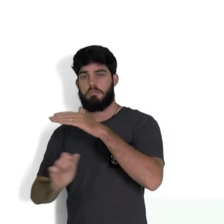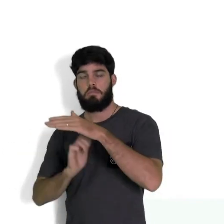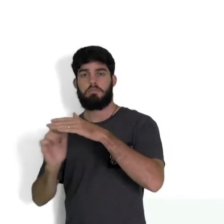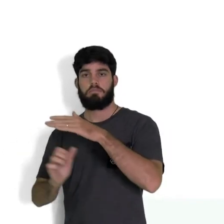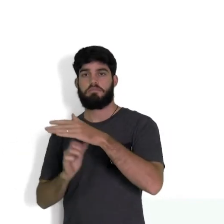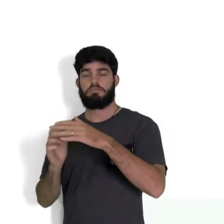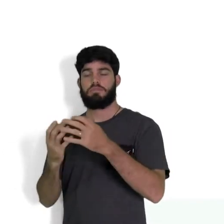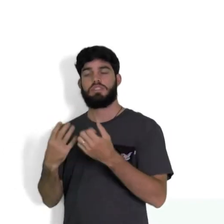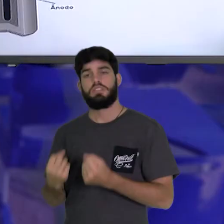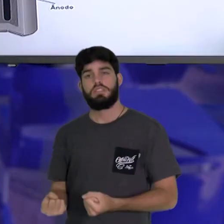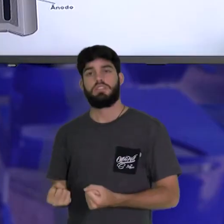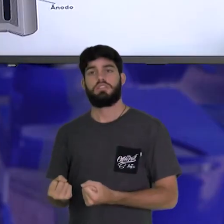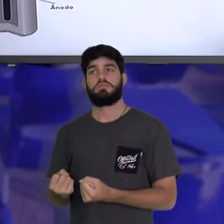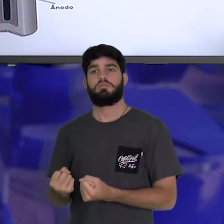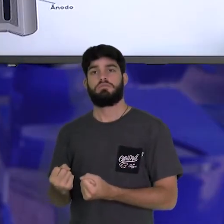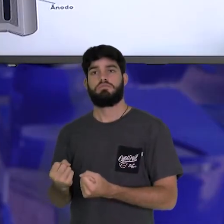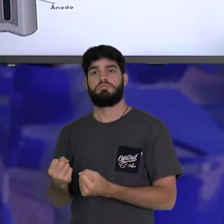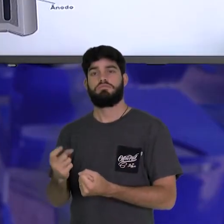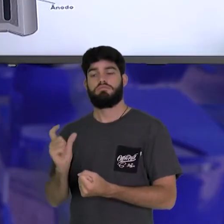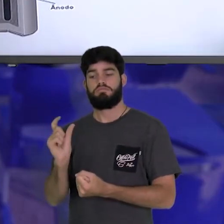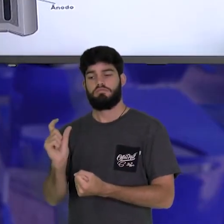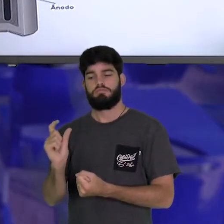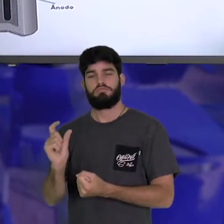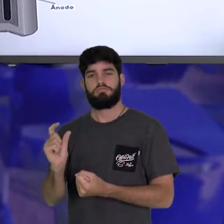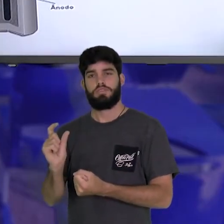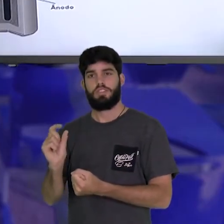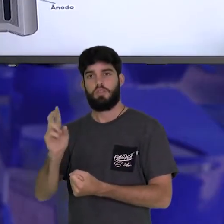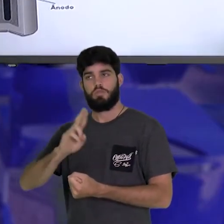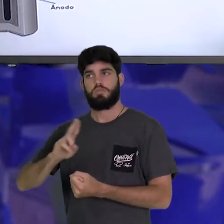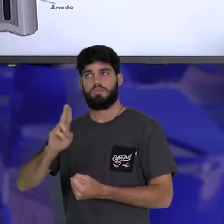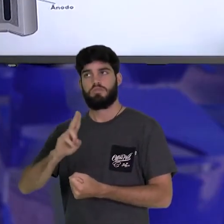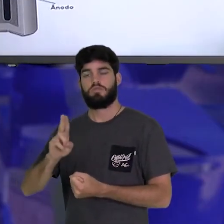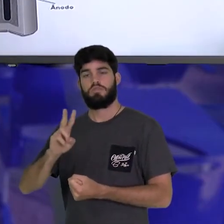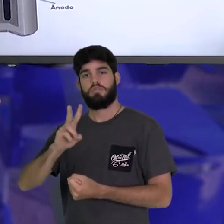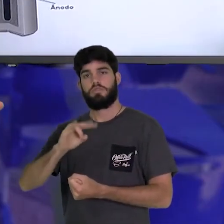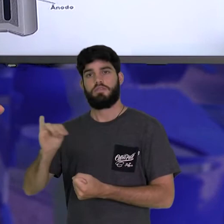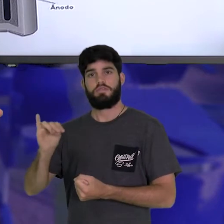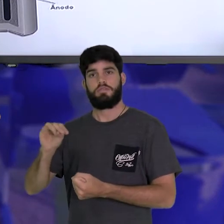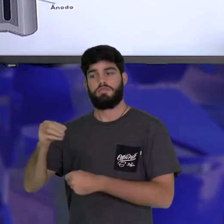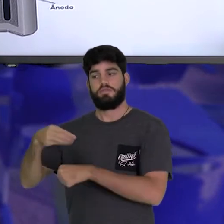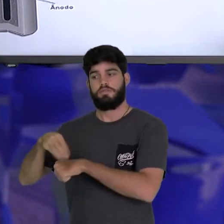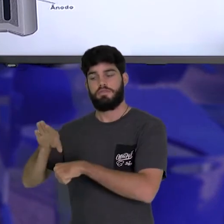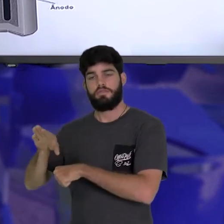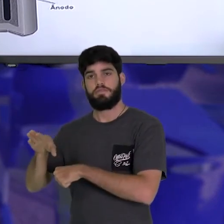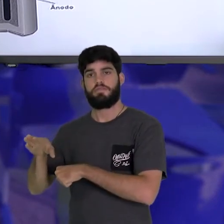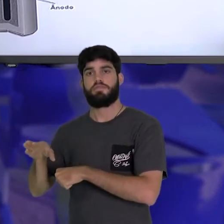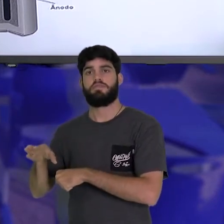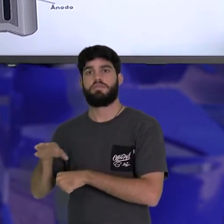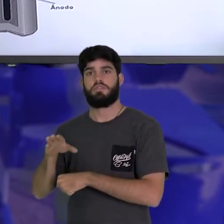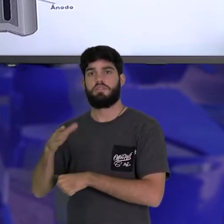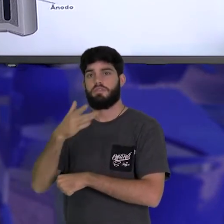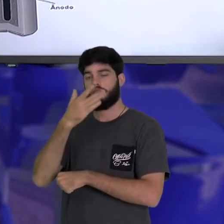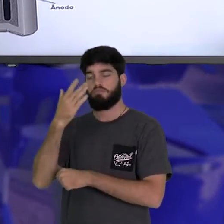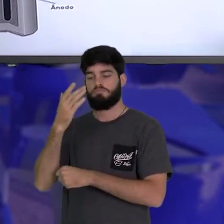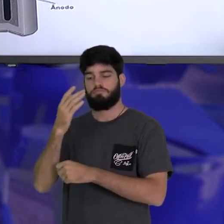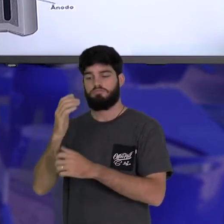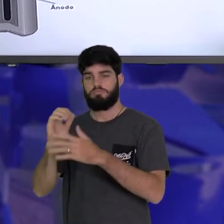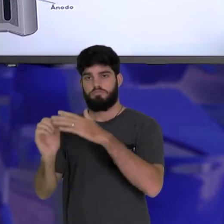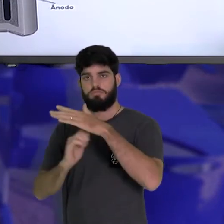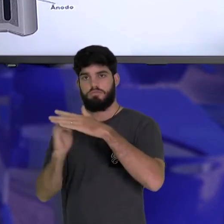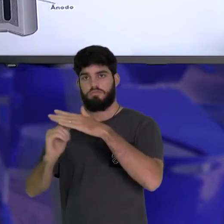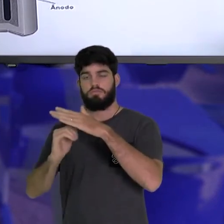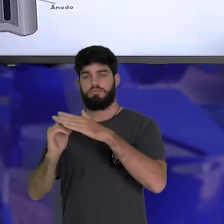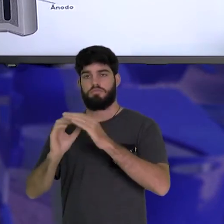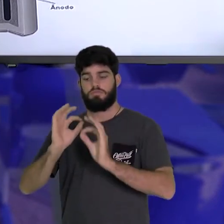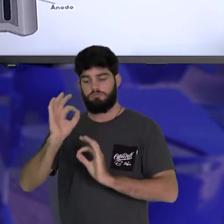pilha usada, ela vai enviar para os fabricantes, os fabricantes vão fazer a sua